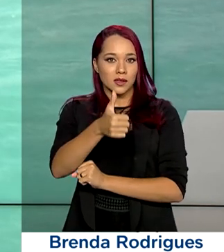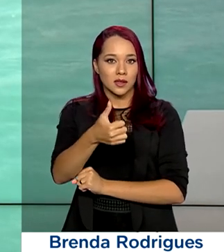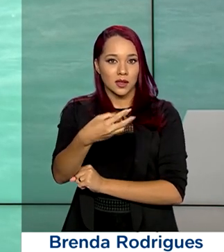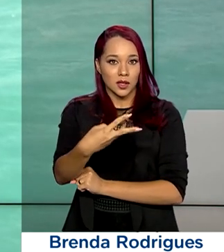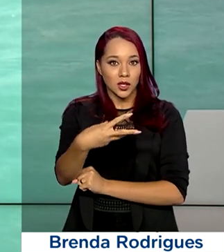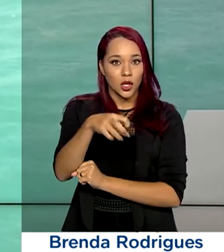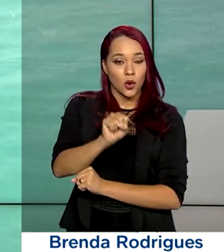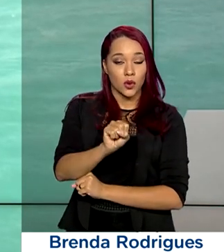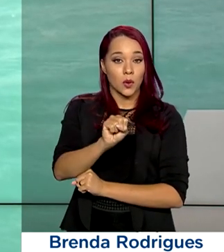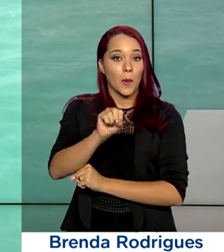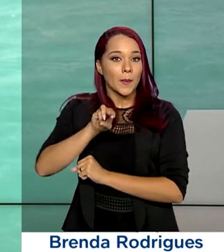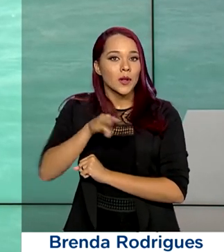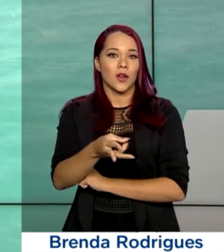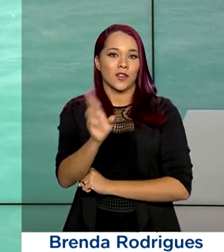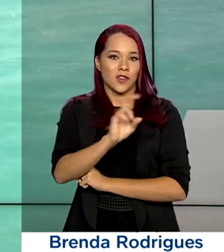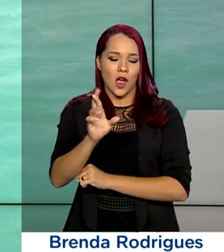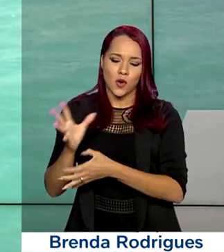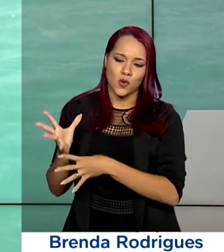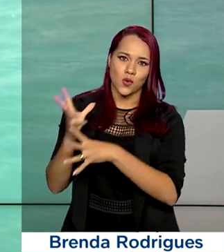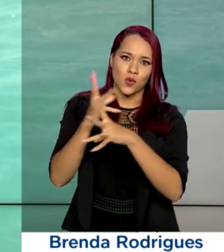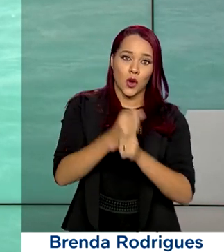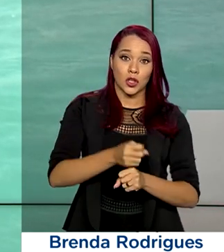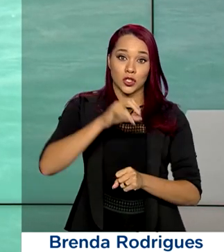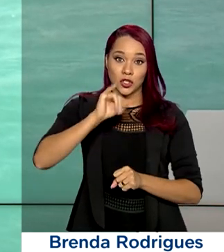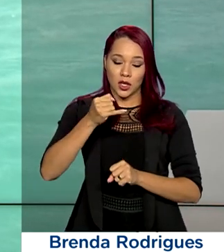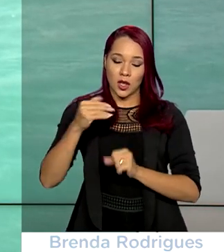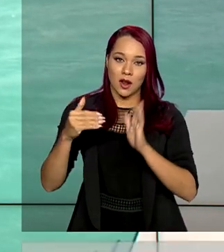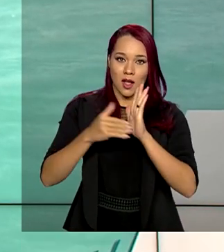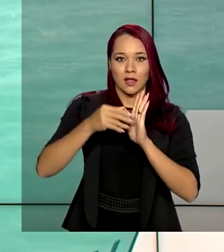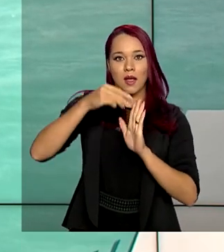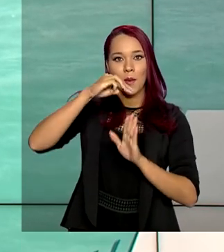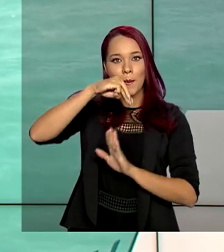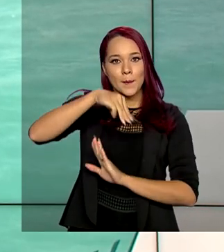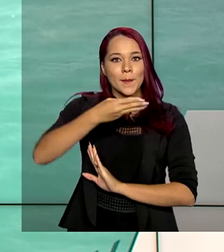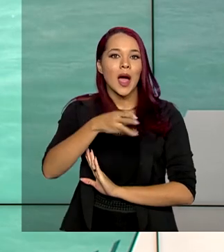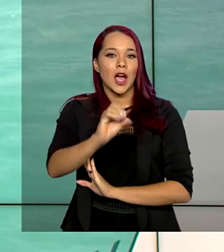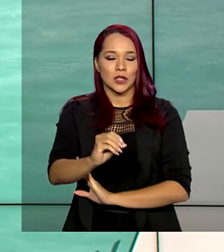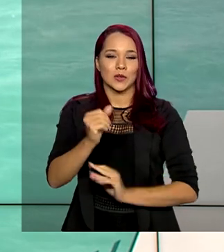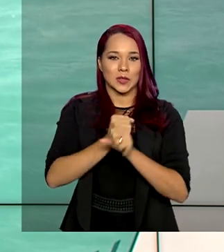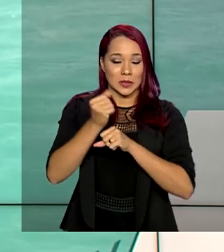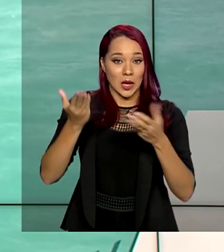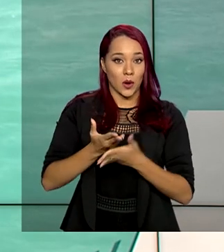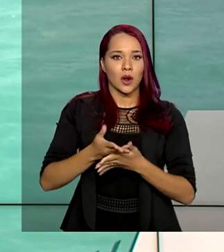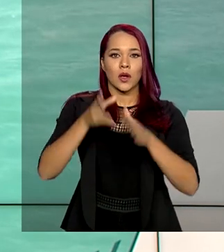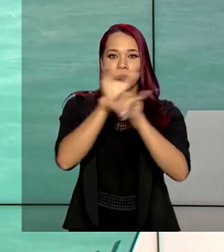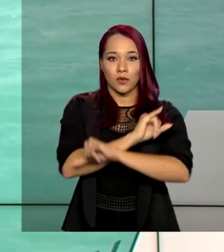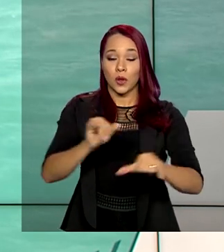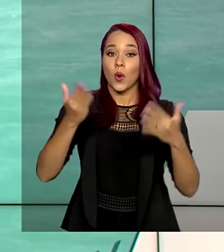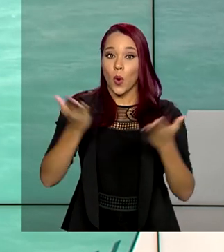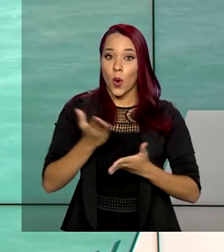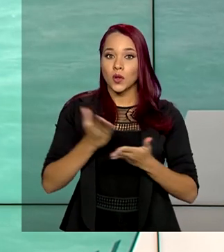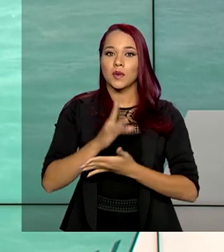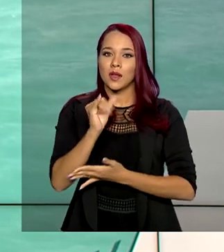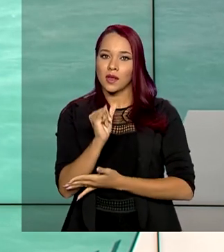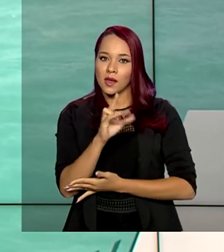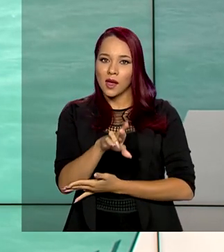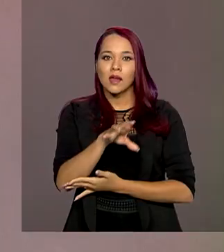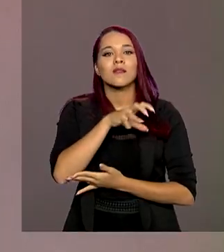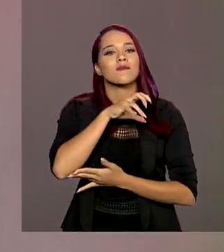milhões de reais no acumulado de janeiro a março deste ano. O resultado foi divulgado hoje pela Receita Federal.